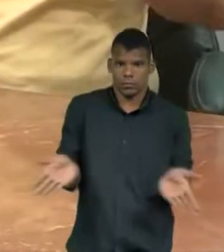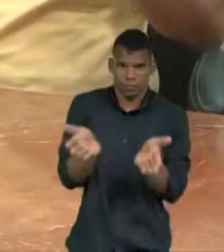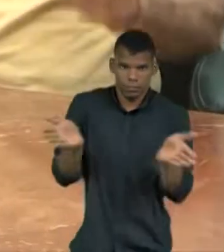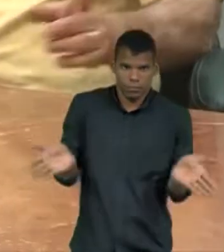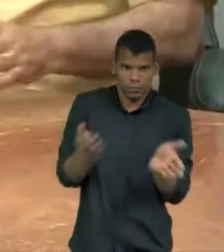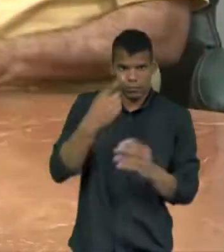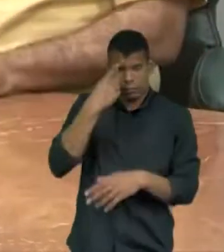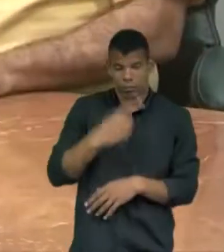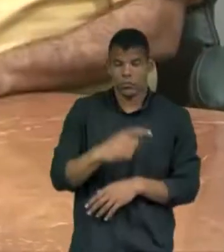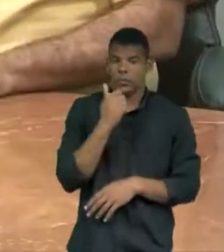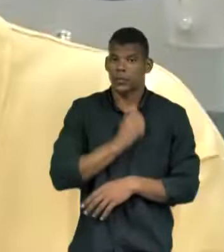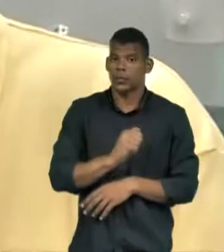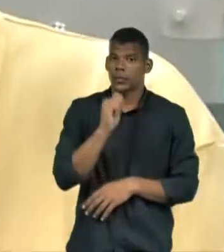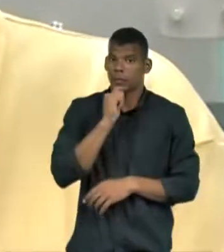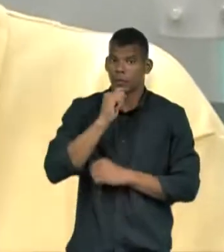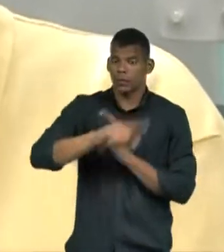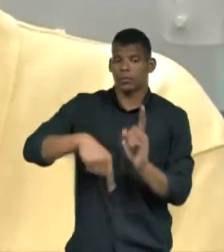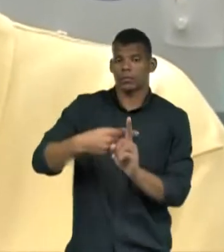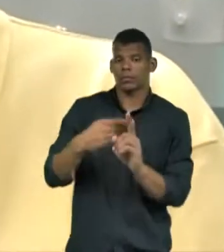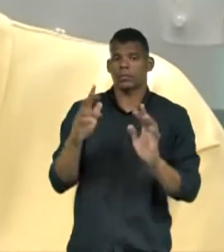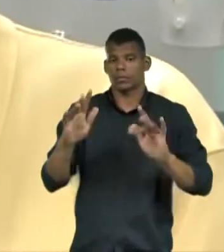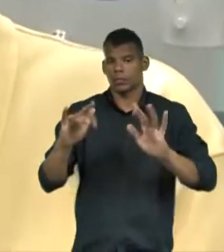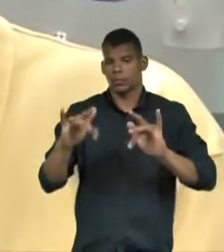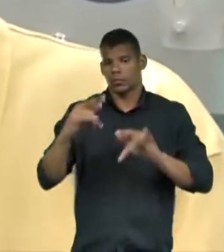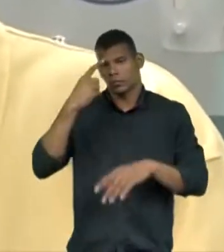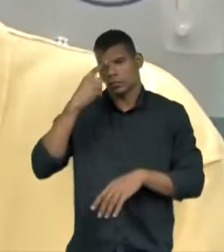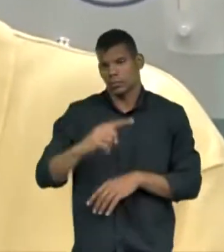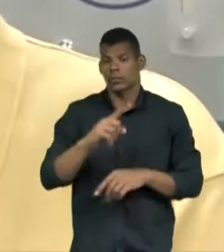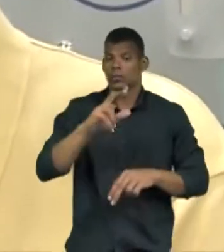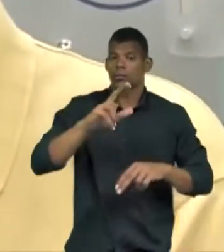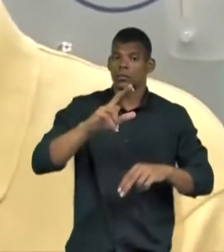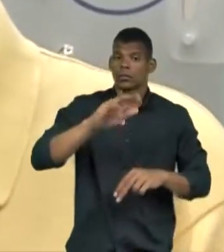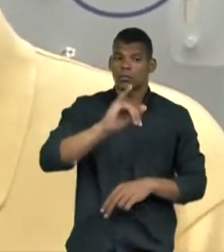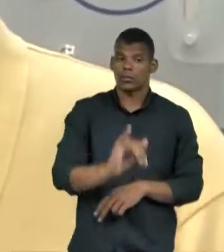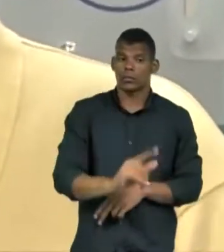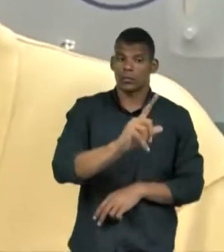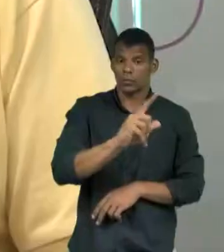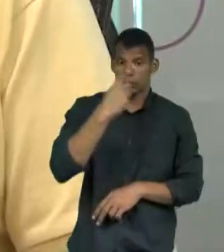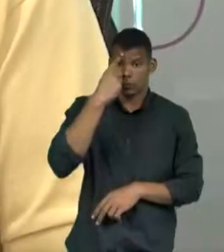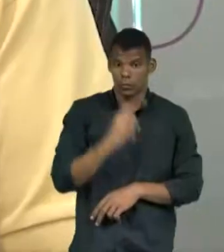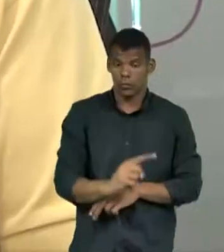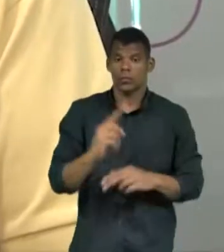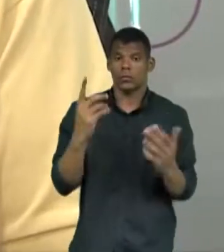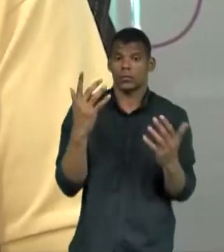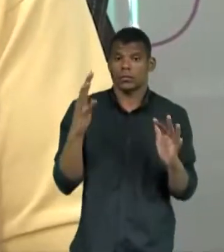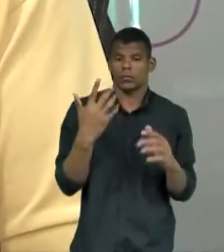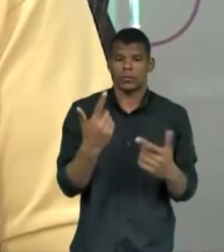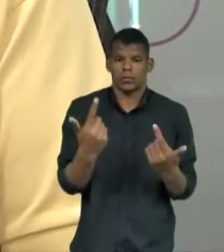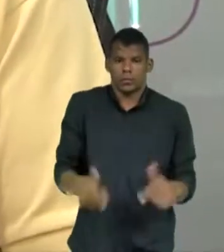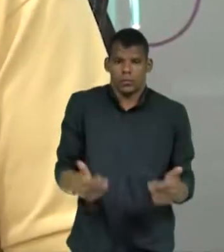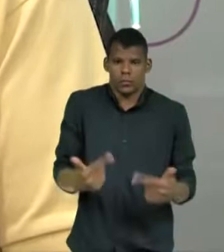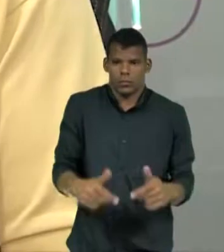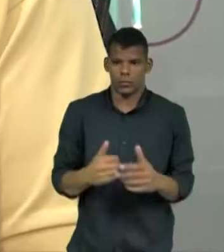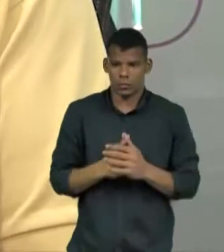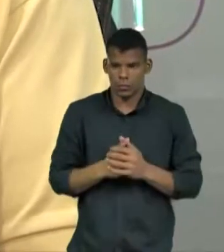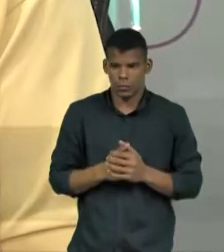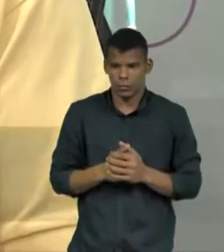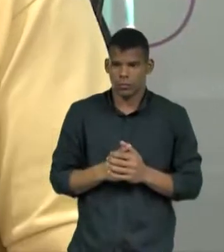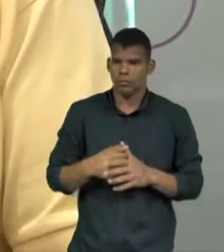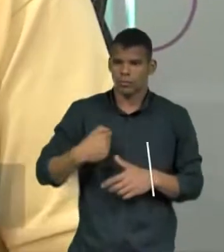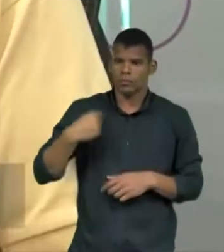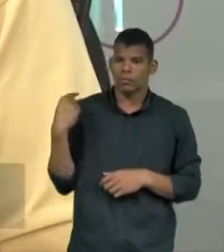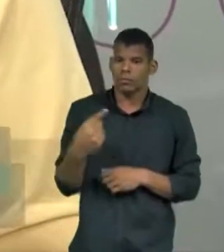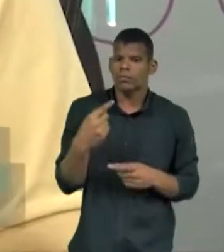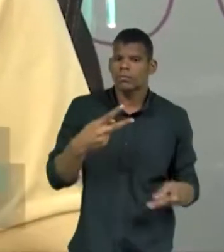mães e o dia dos namorados. Diferente de julho, que não há datas comemorativas. Agora se a gente perceber que